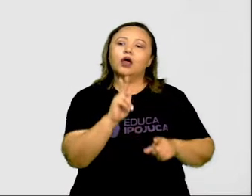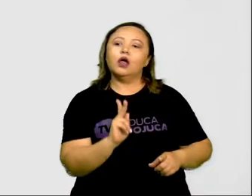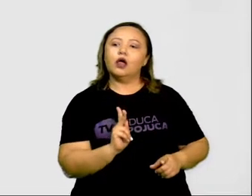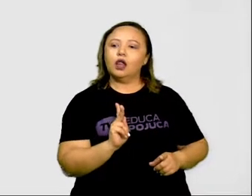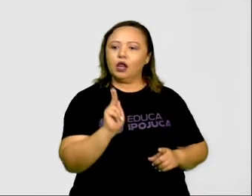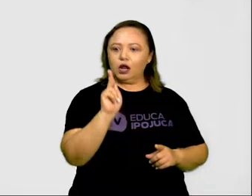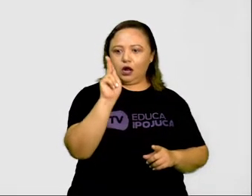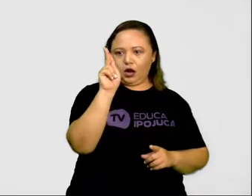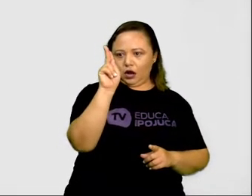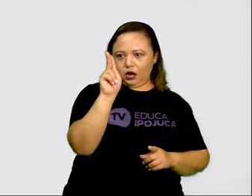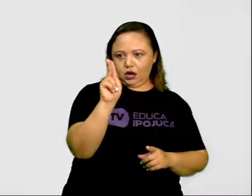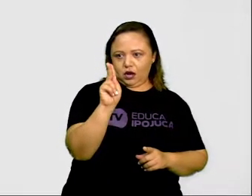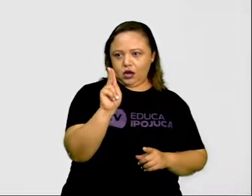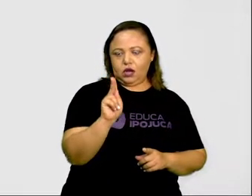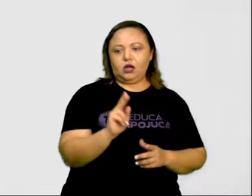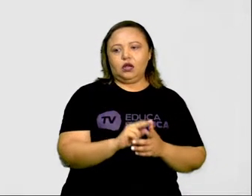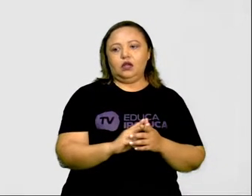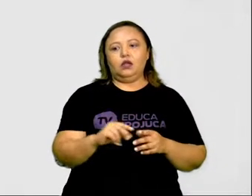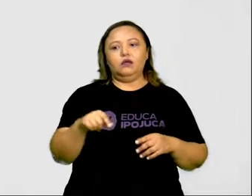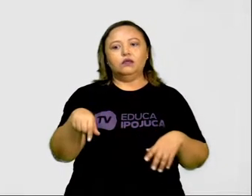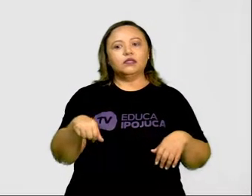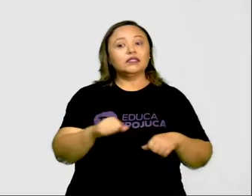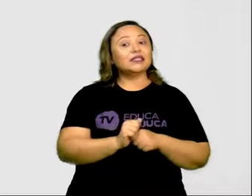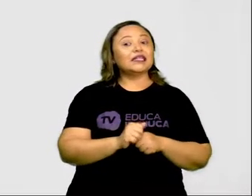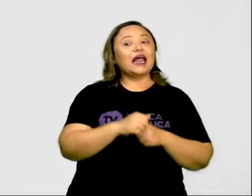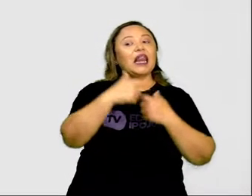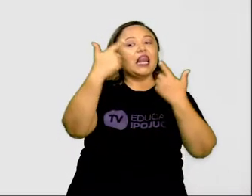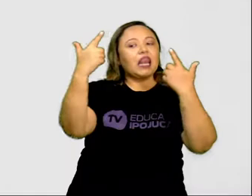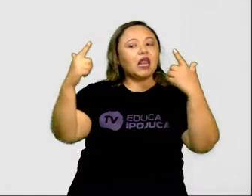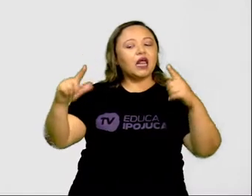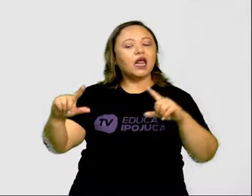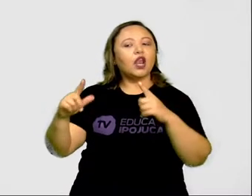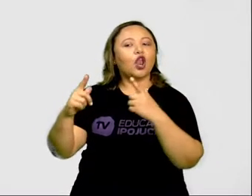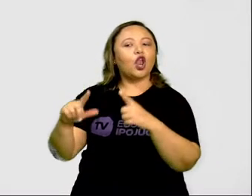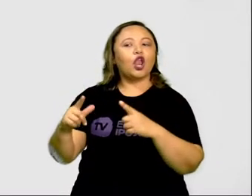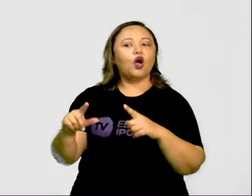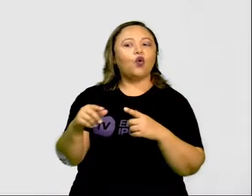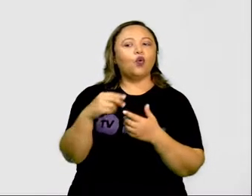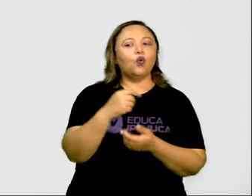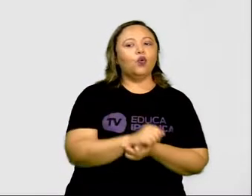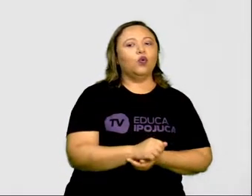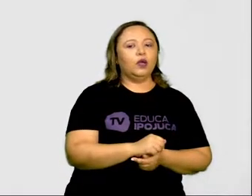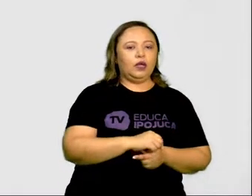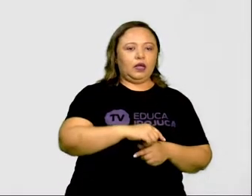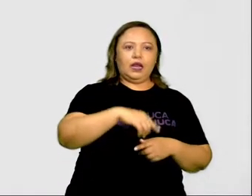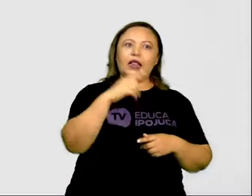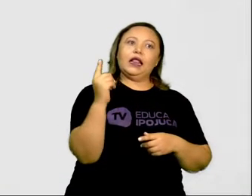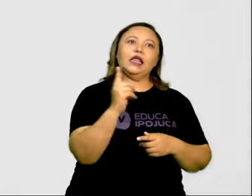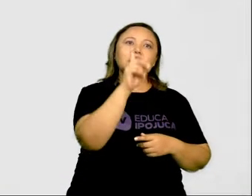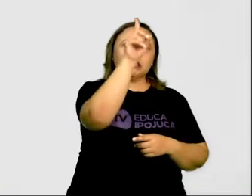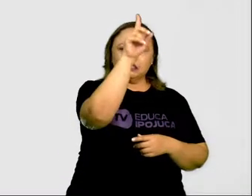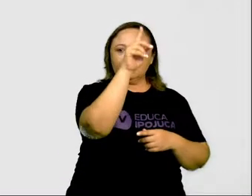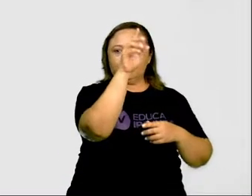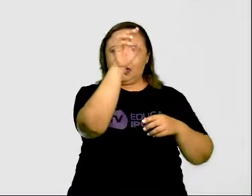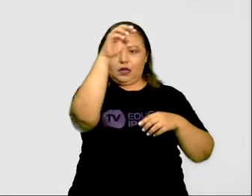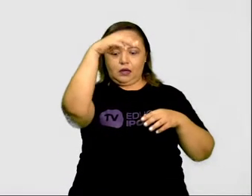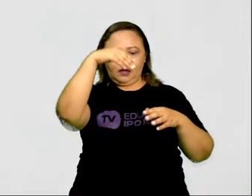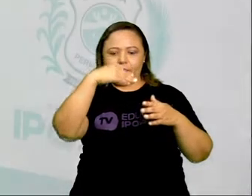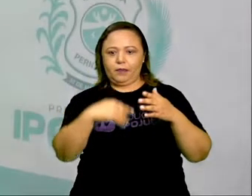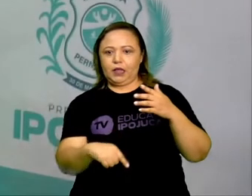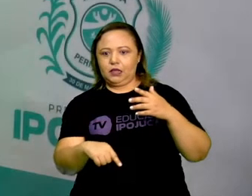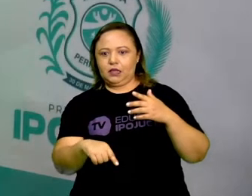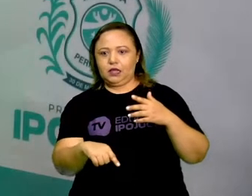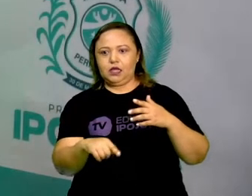conseguem dizer qual é o espaço que ela está localizada, se é na parte de cima, na parte de baixo,